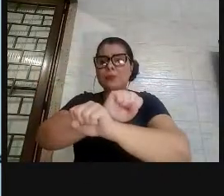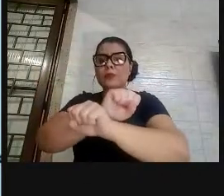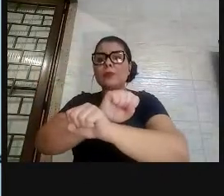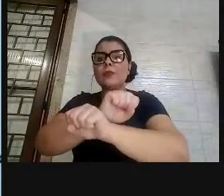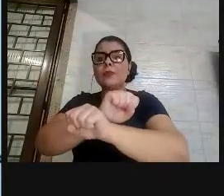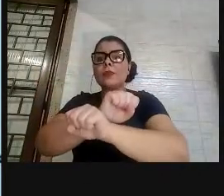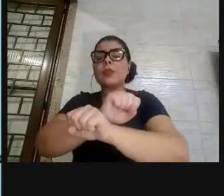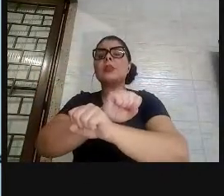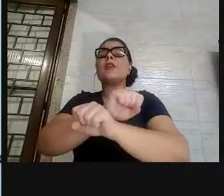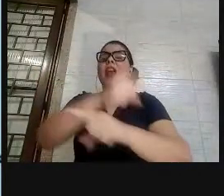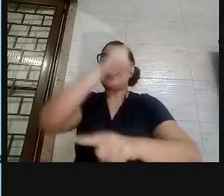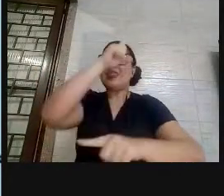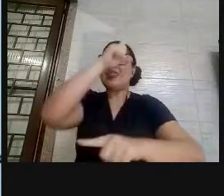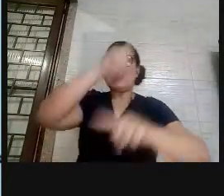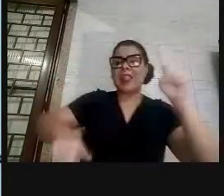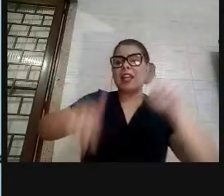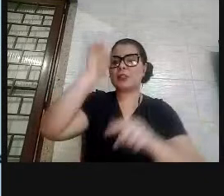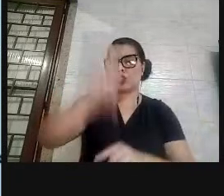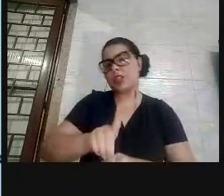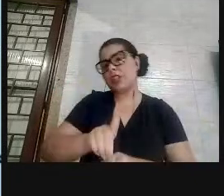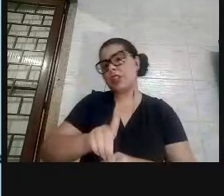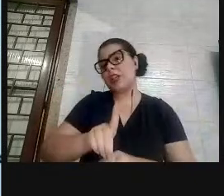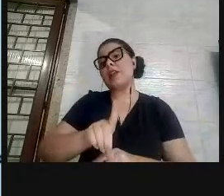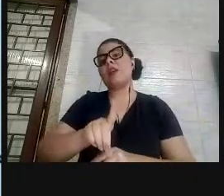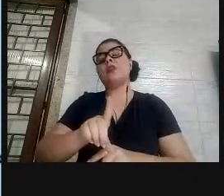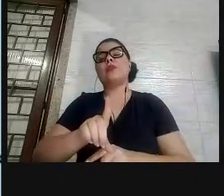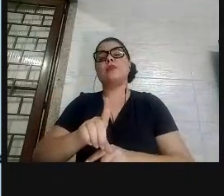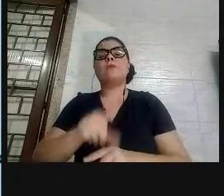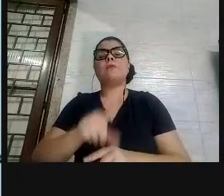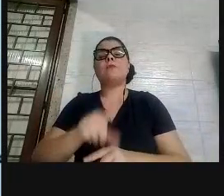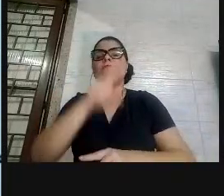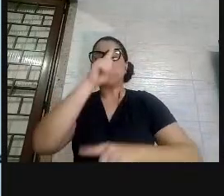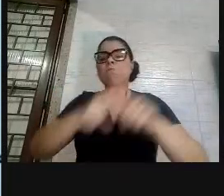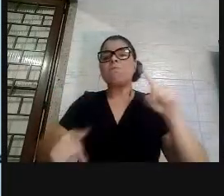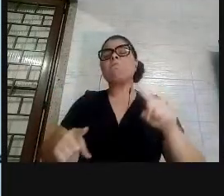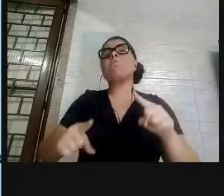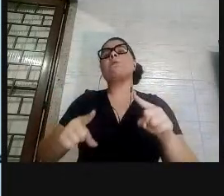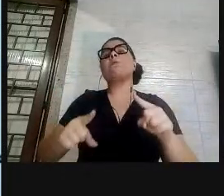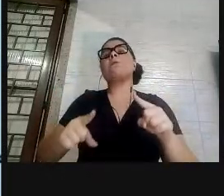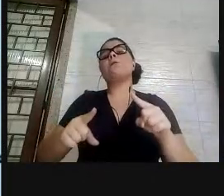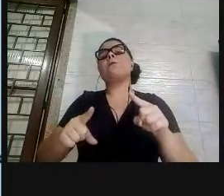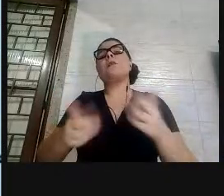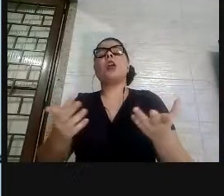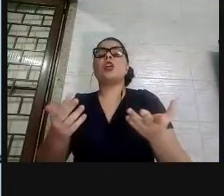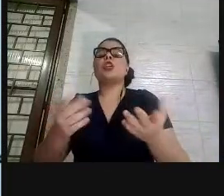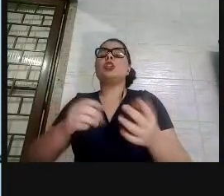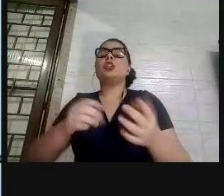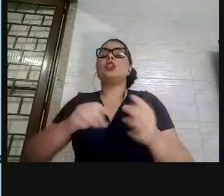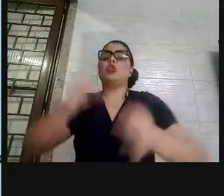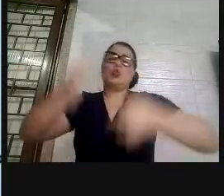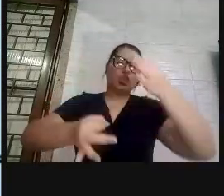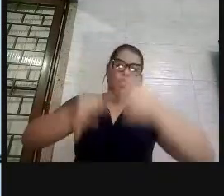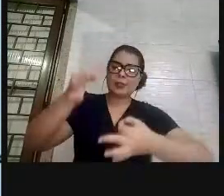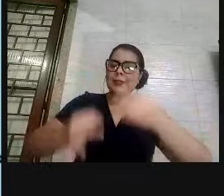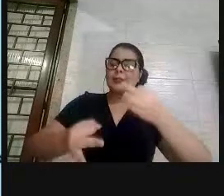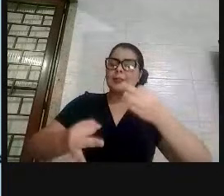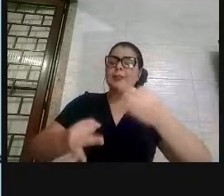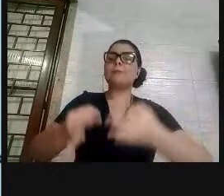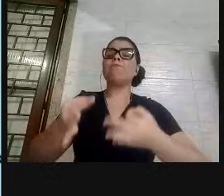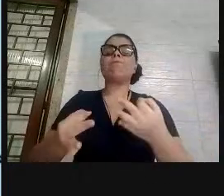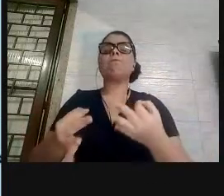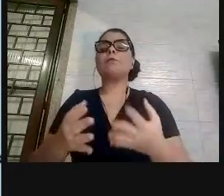negação de direitos, a negação de democracia, a negação de justiça, a